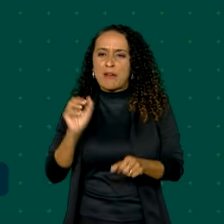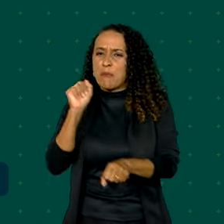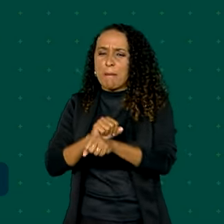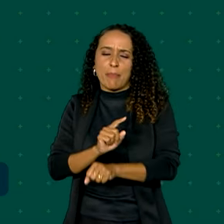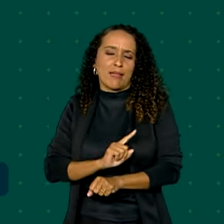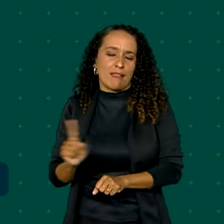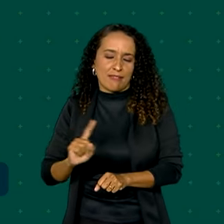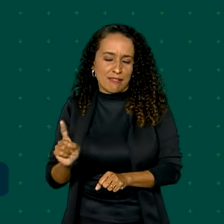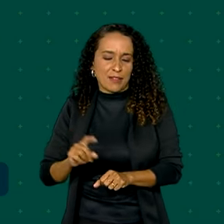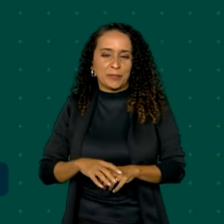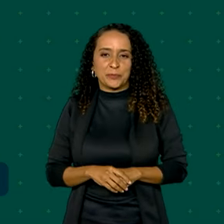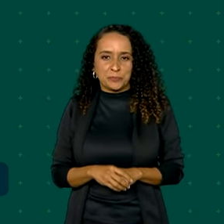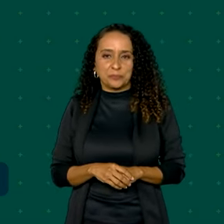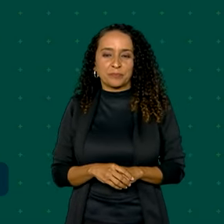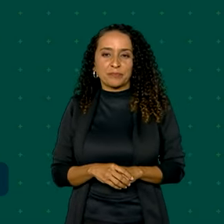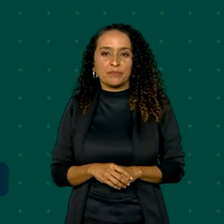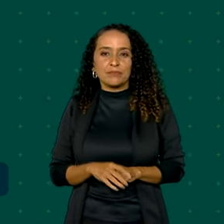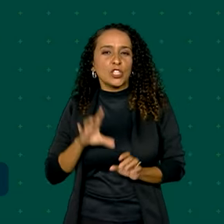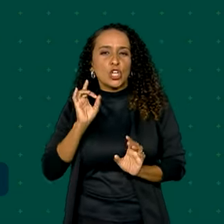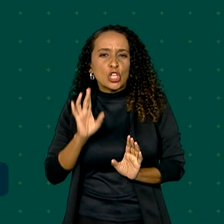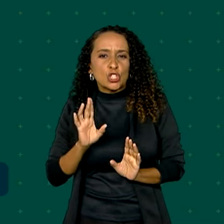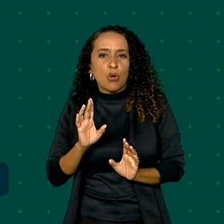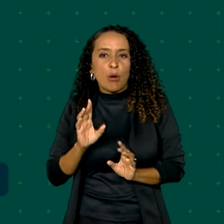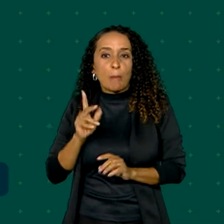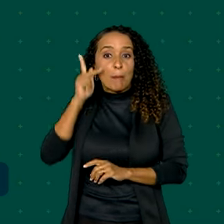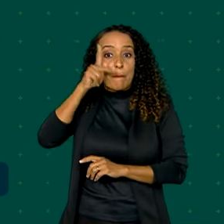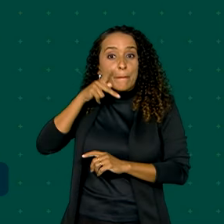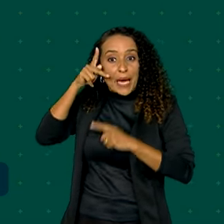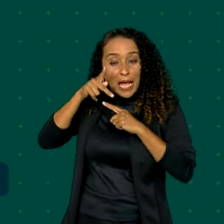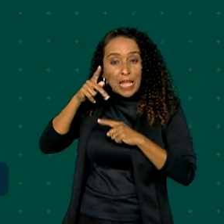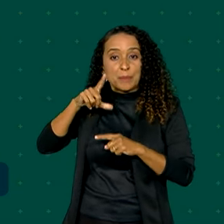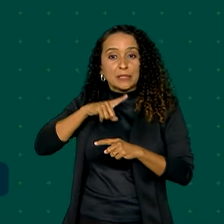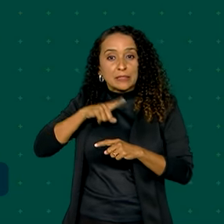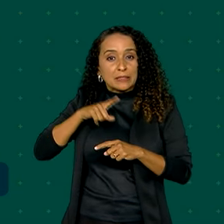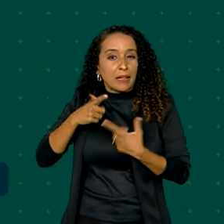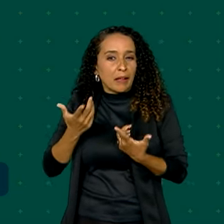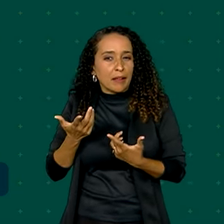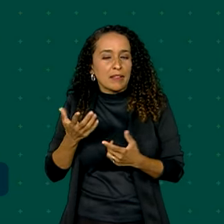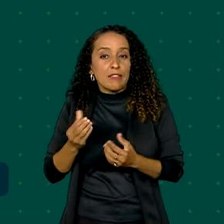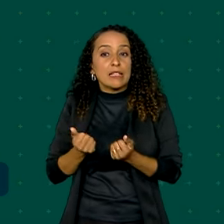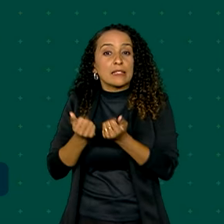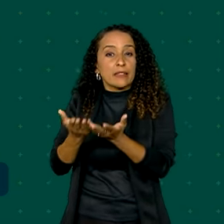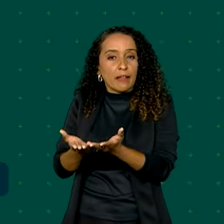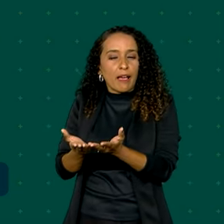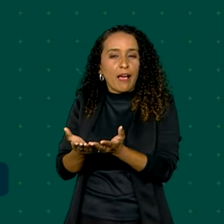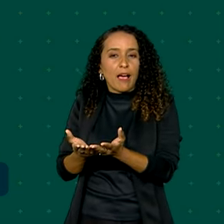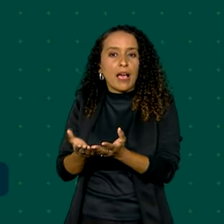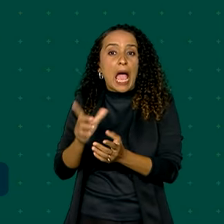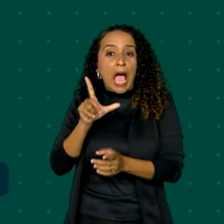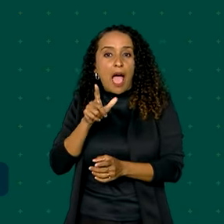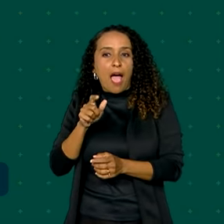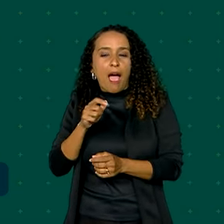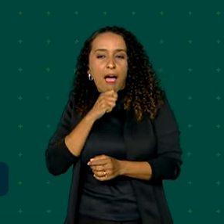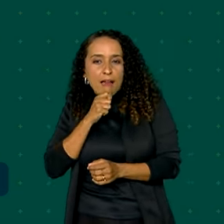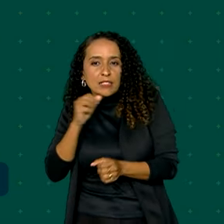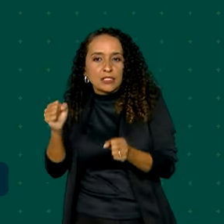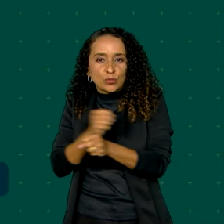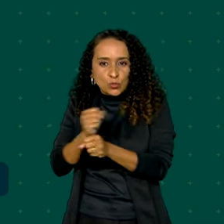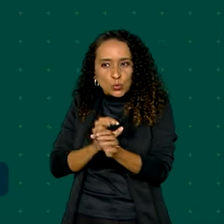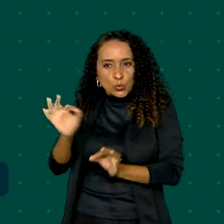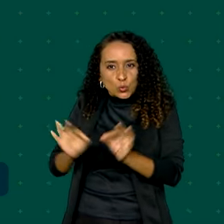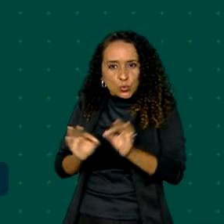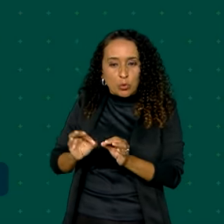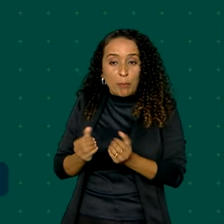por aqui. Só para a Paraíba ainda tem que ser, então vamos ser entregues, estão em obra, para entregar em